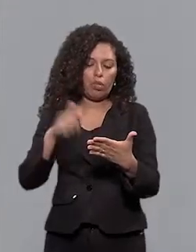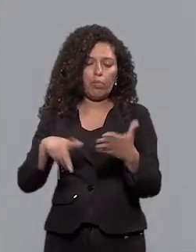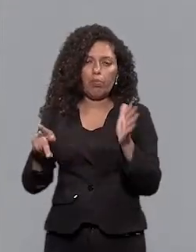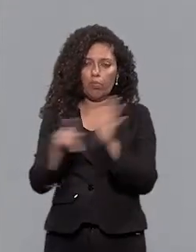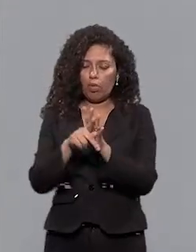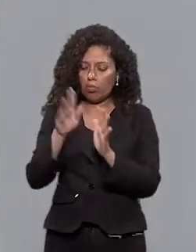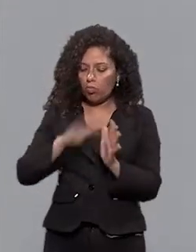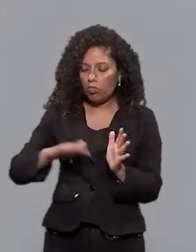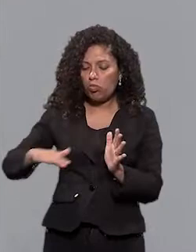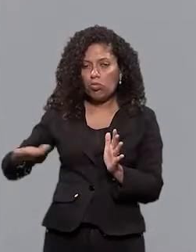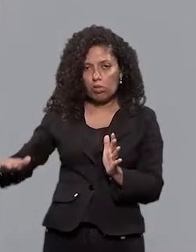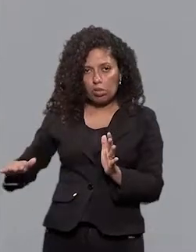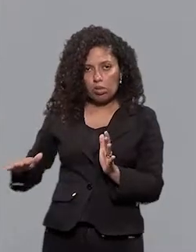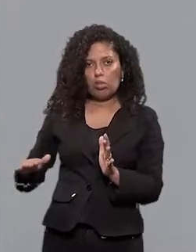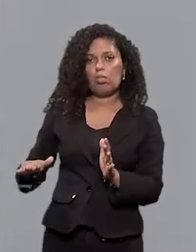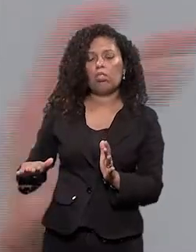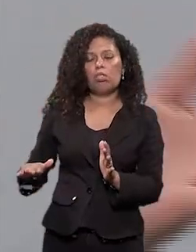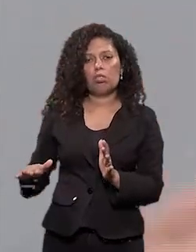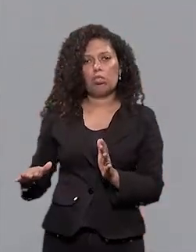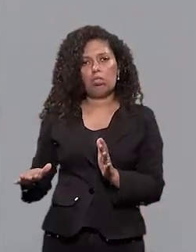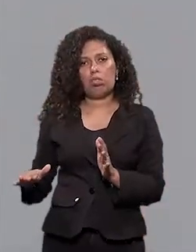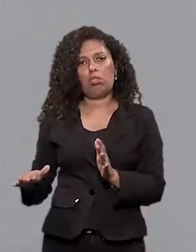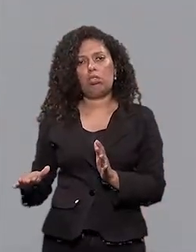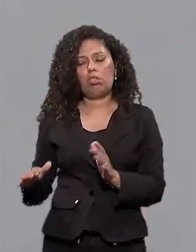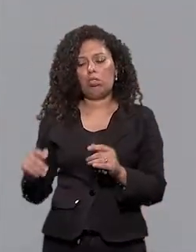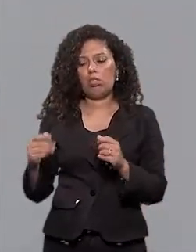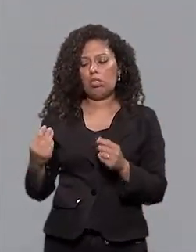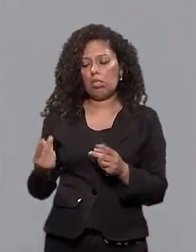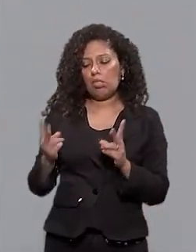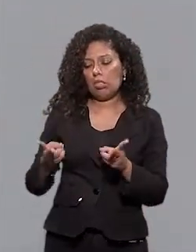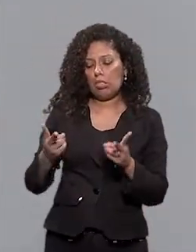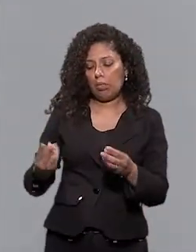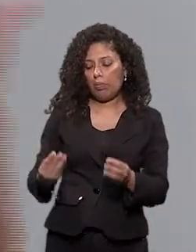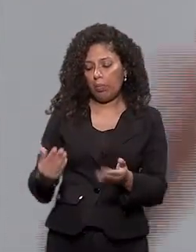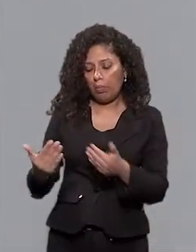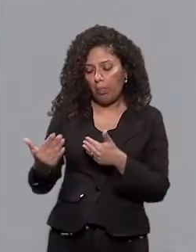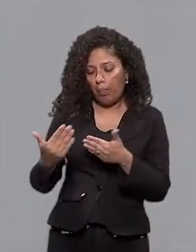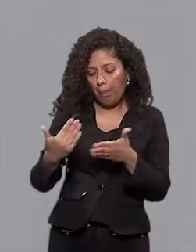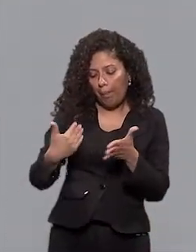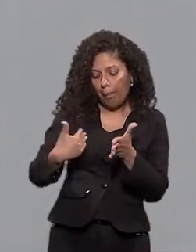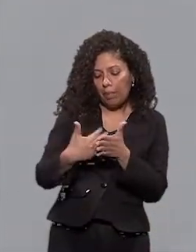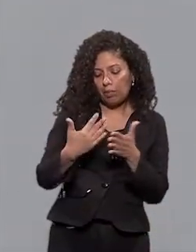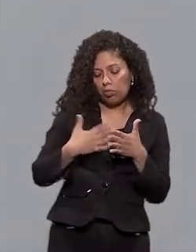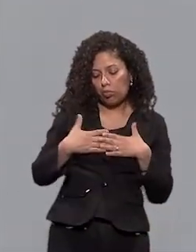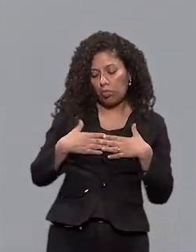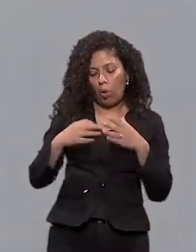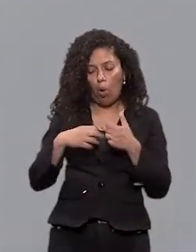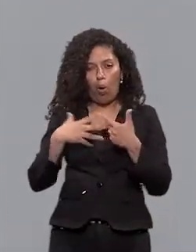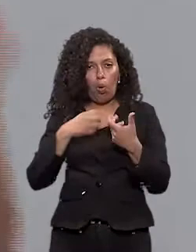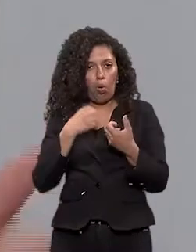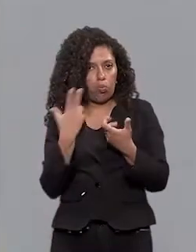são feitas para crianças do meu entorno ou de coisas que aconteceram à minha volta dentro do universo